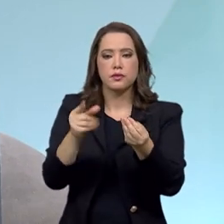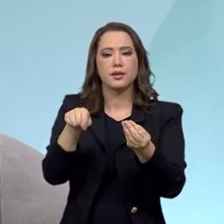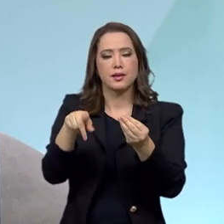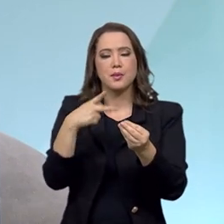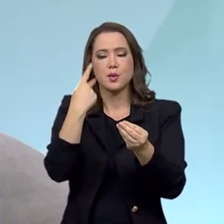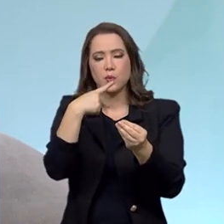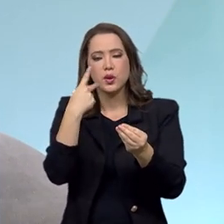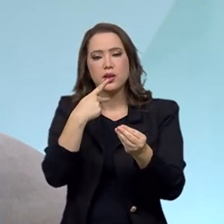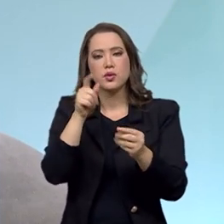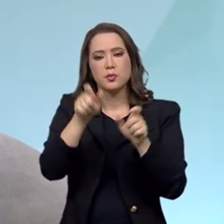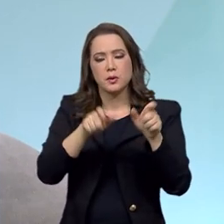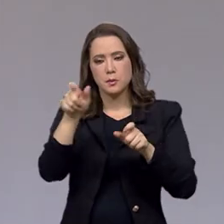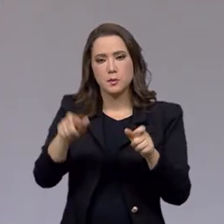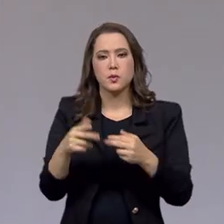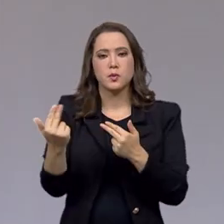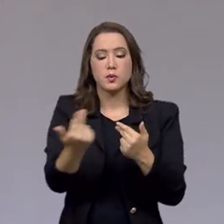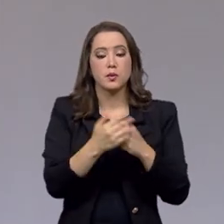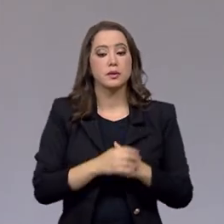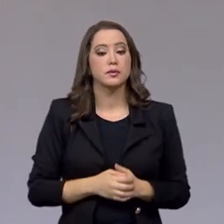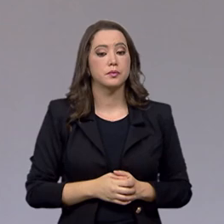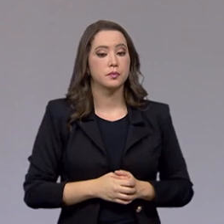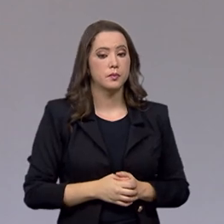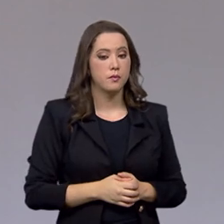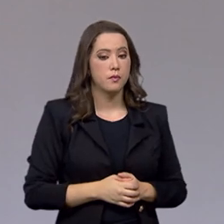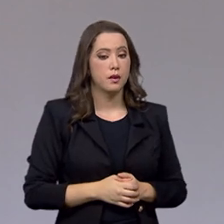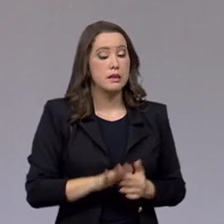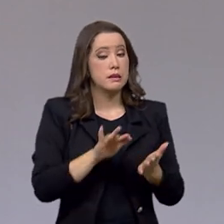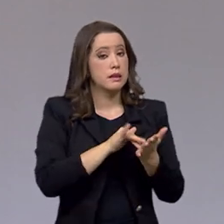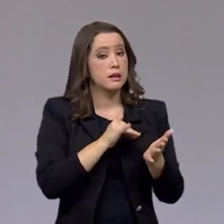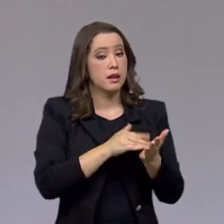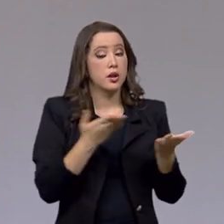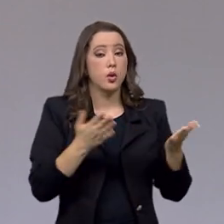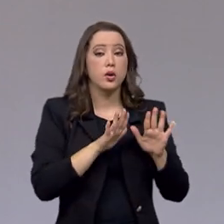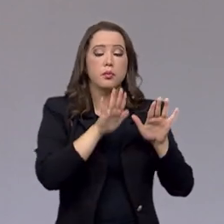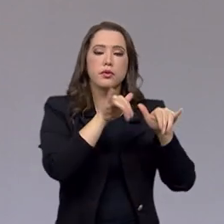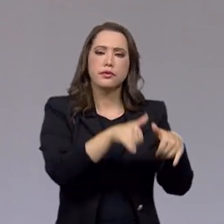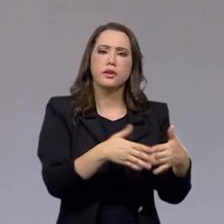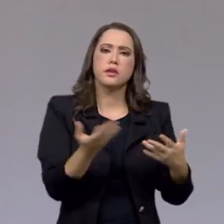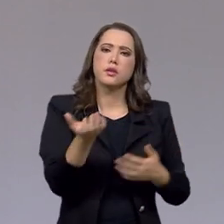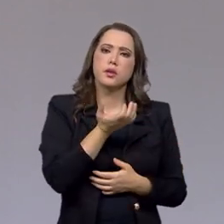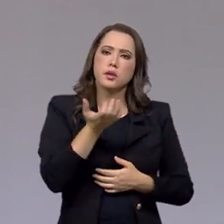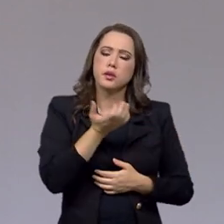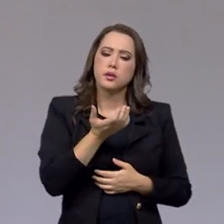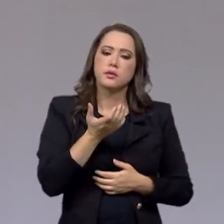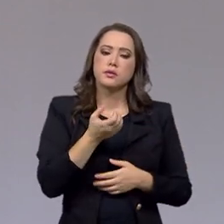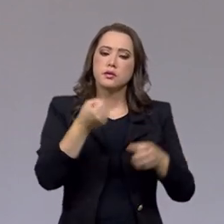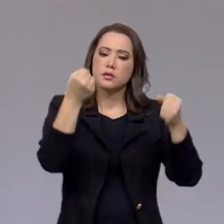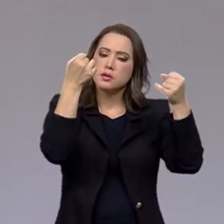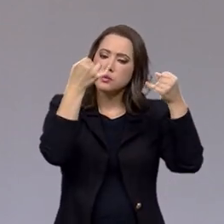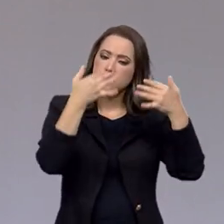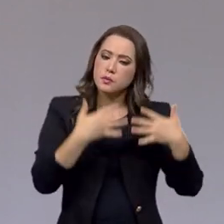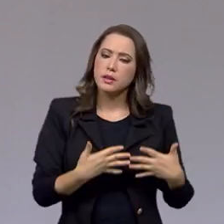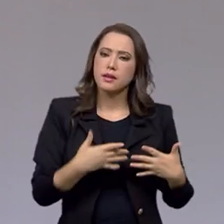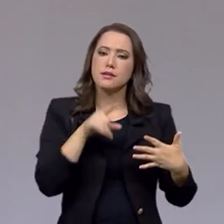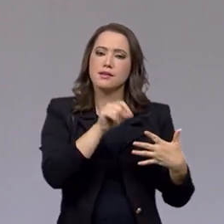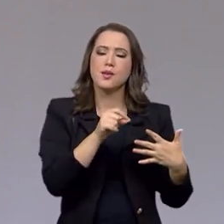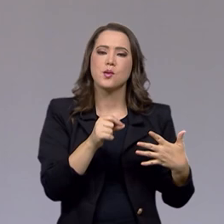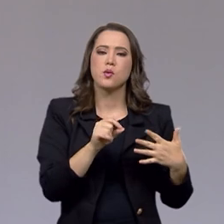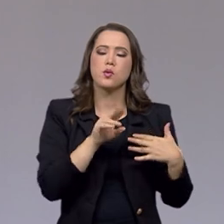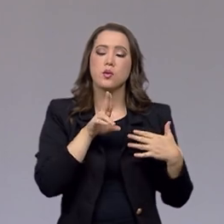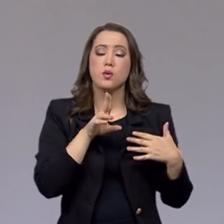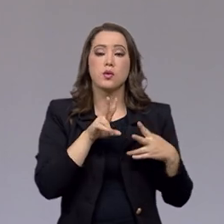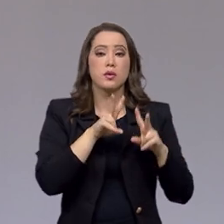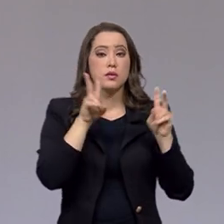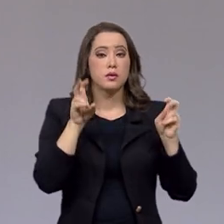governamentais. Secretário, para encerrar agora, queria que o senhor desse uma palavra final em relação